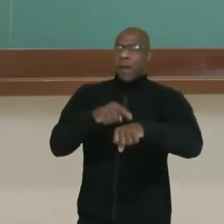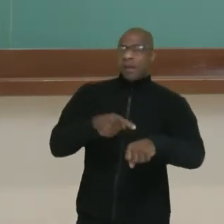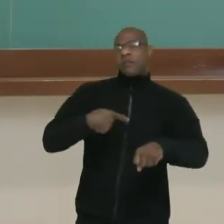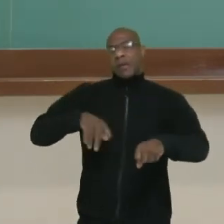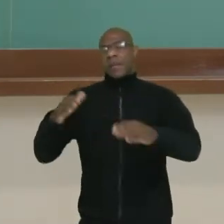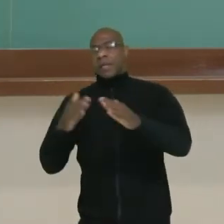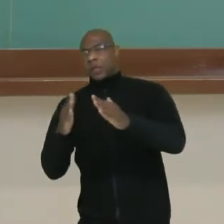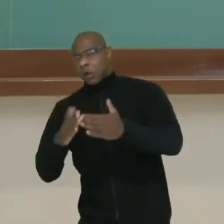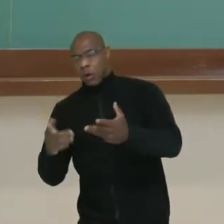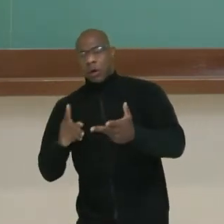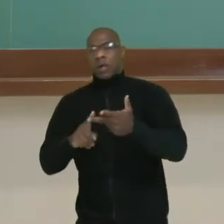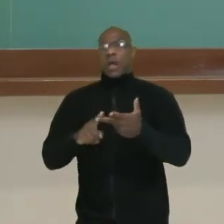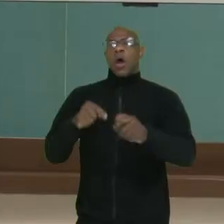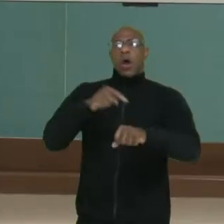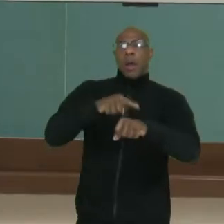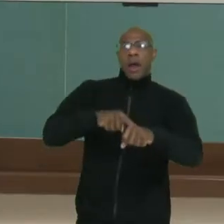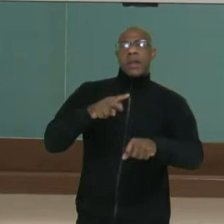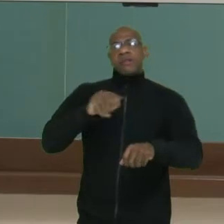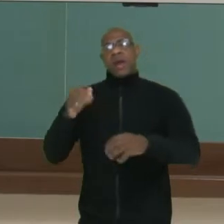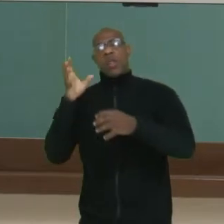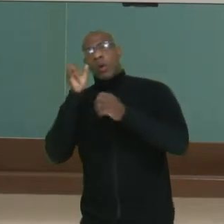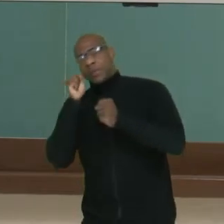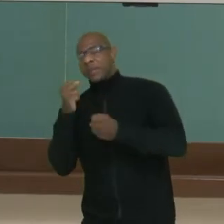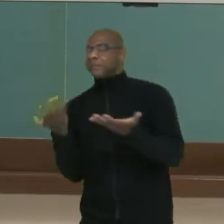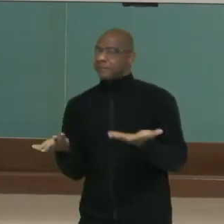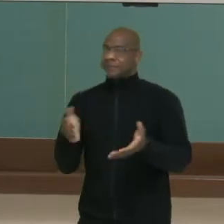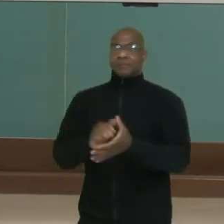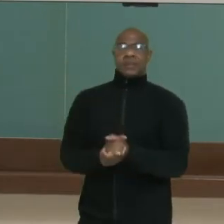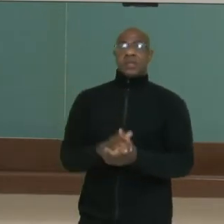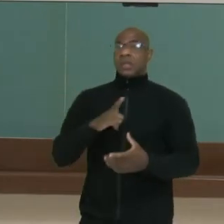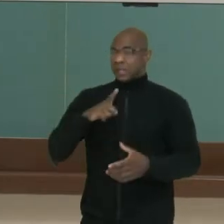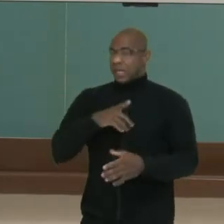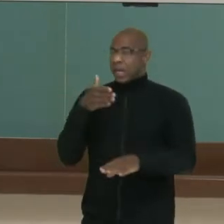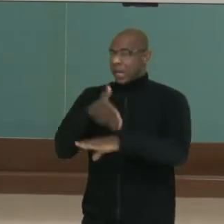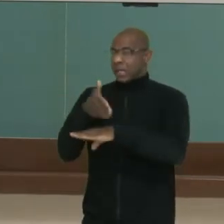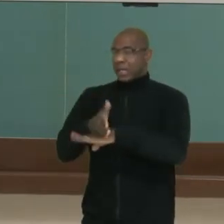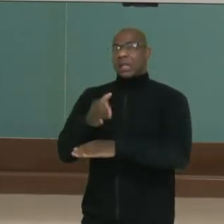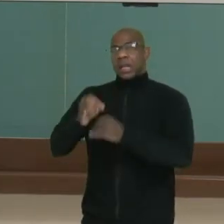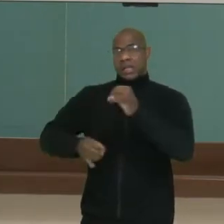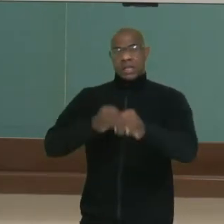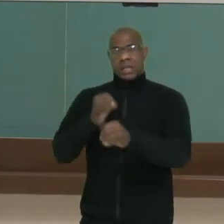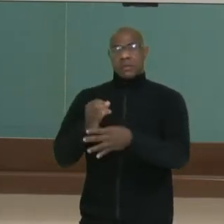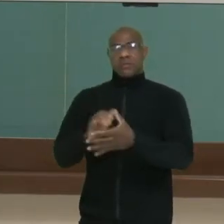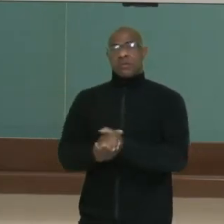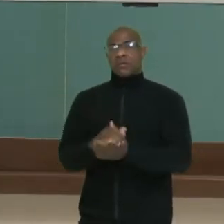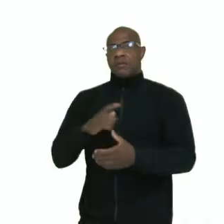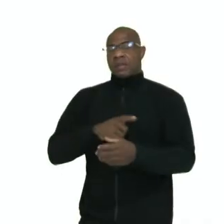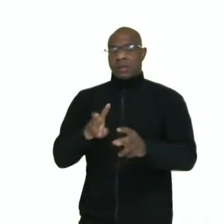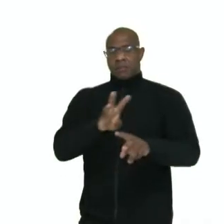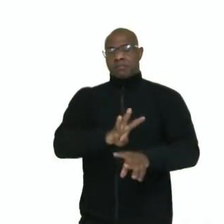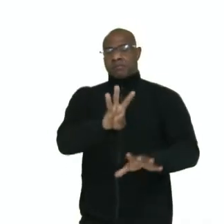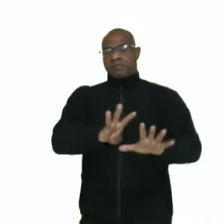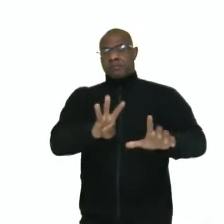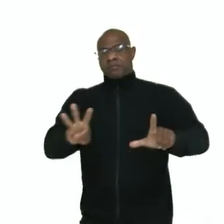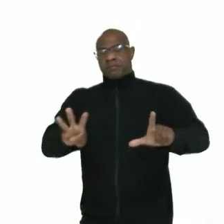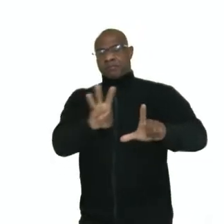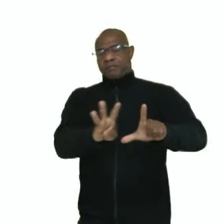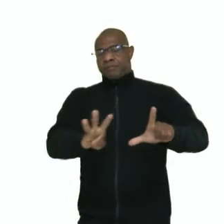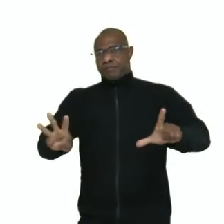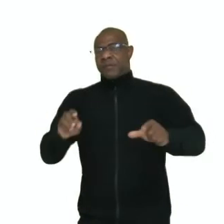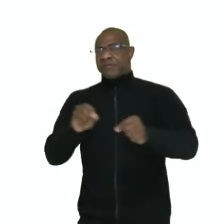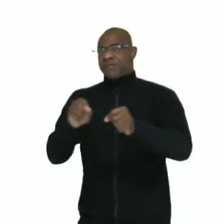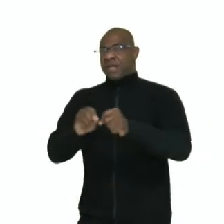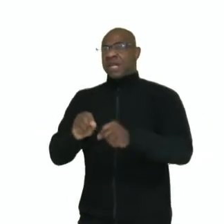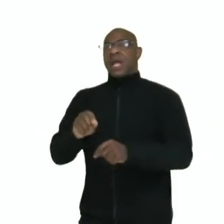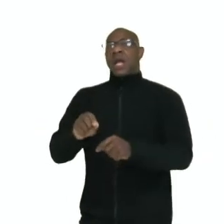falamos isso em inglês? Se você tiver acesso à internet, você vai acessar esse endereço, fazer o seu login